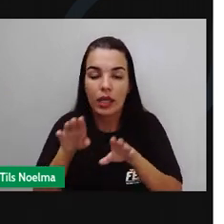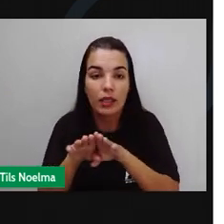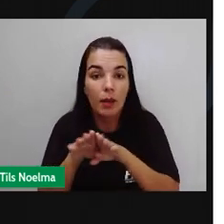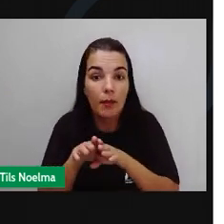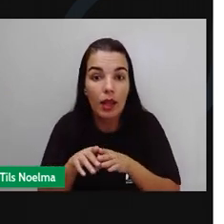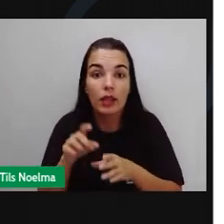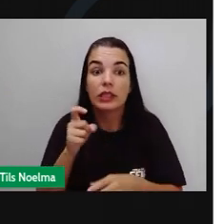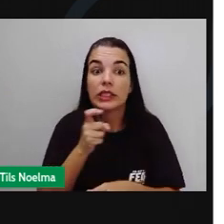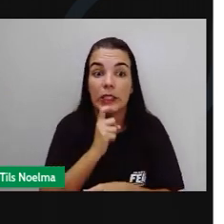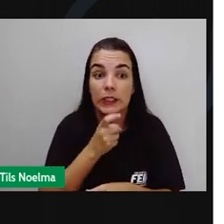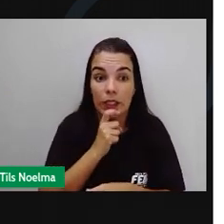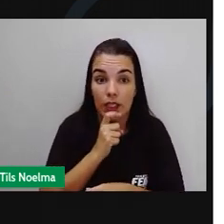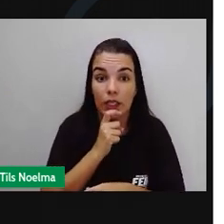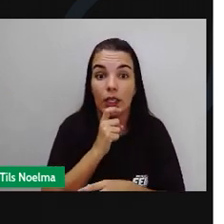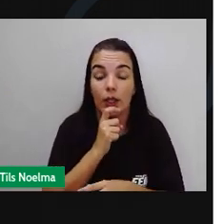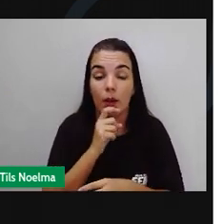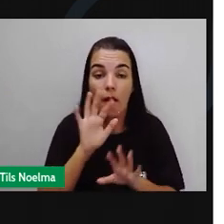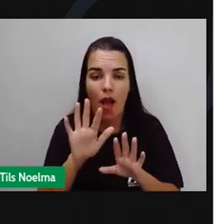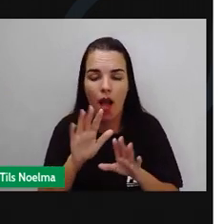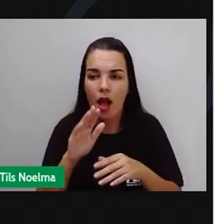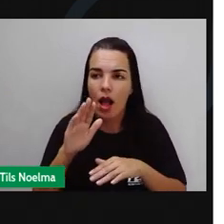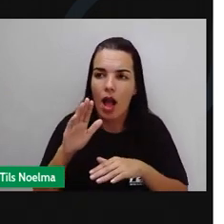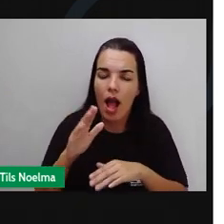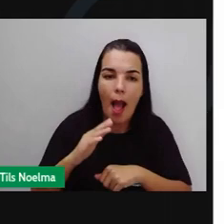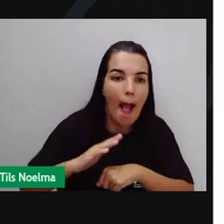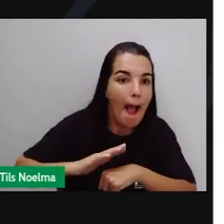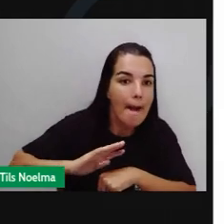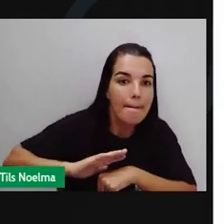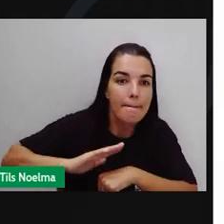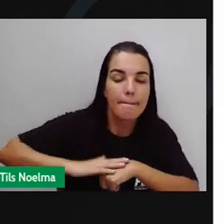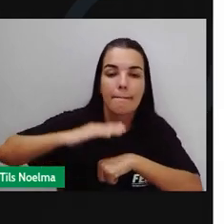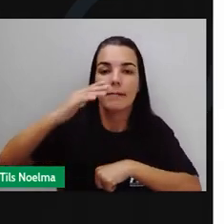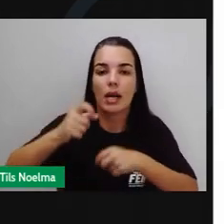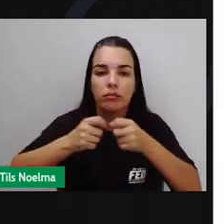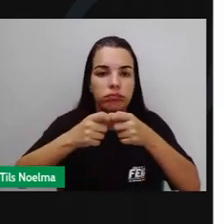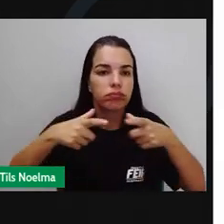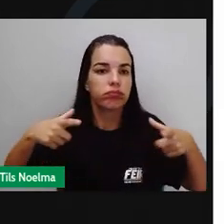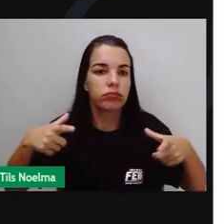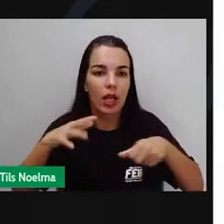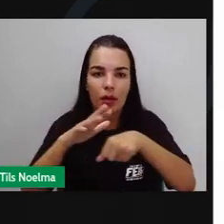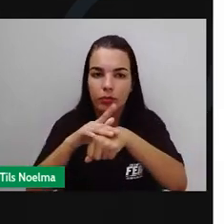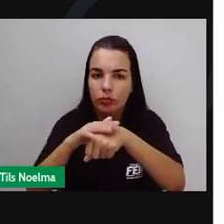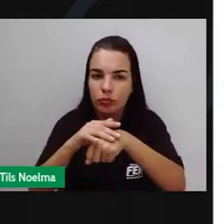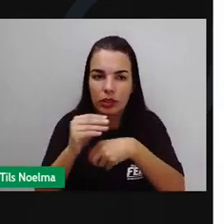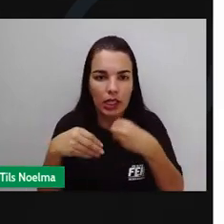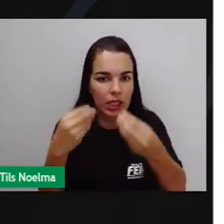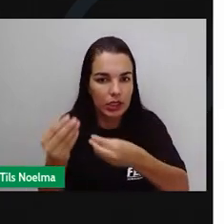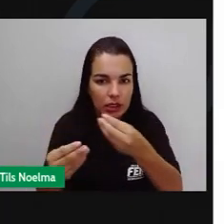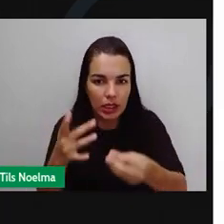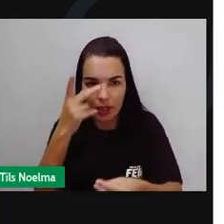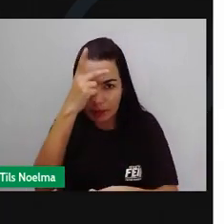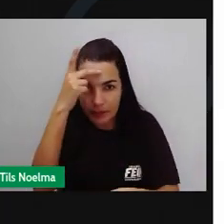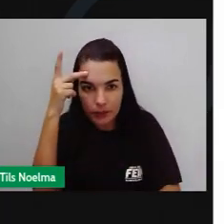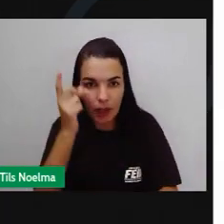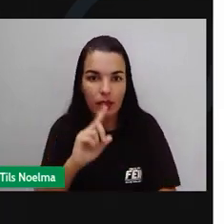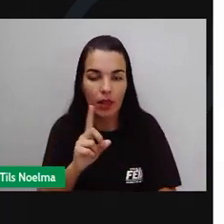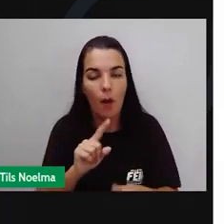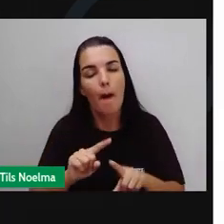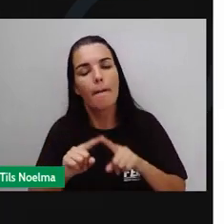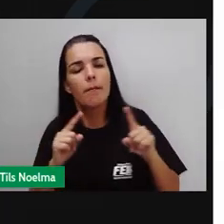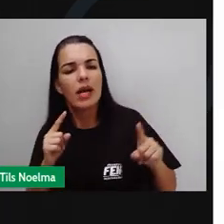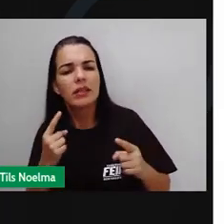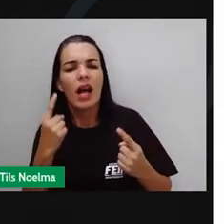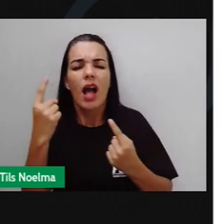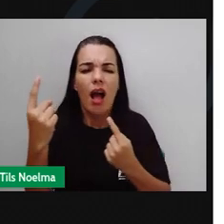Antártida. A maioria das bactérias é benéfica ou não causa nenhum mal aos seres humanos. No entanto, existem